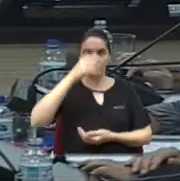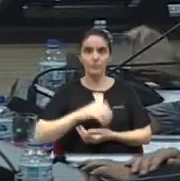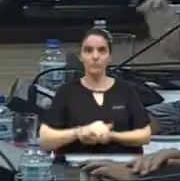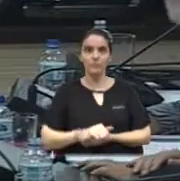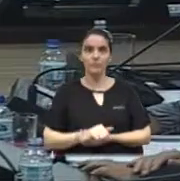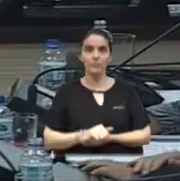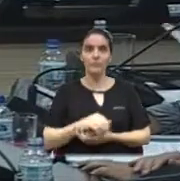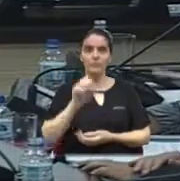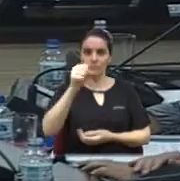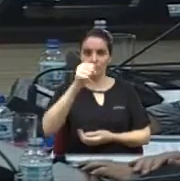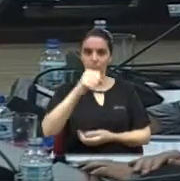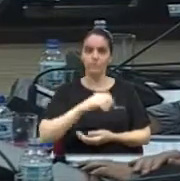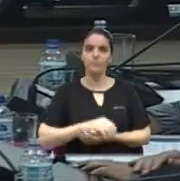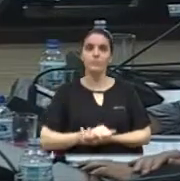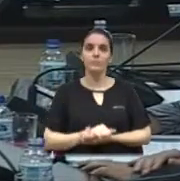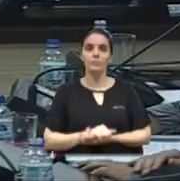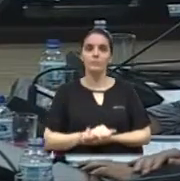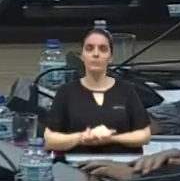Sim, presidente.